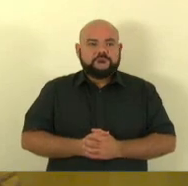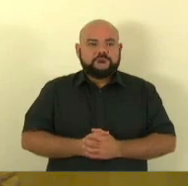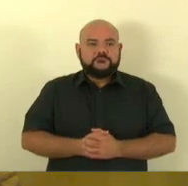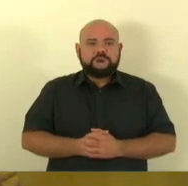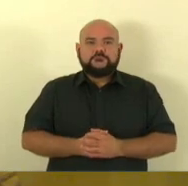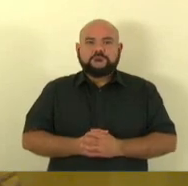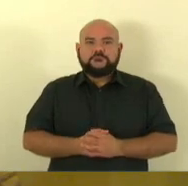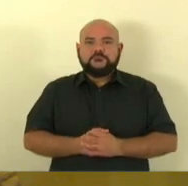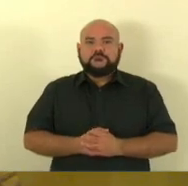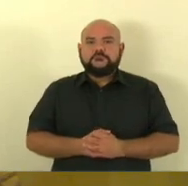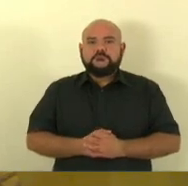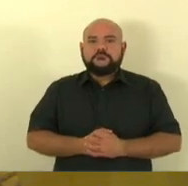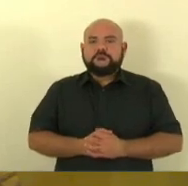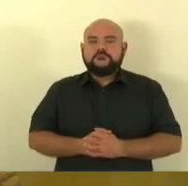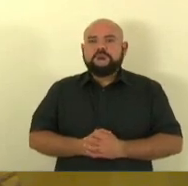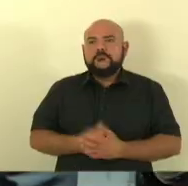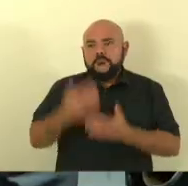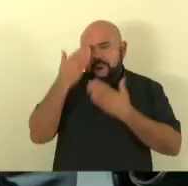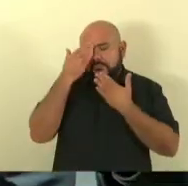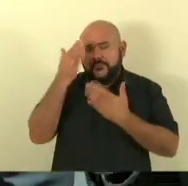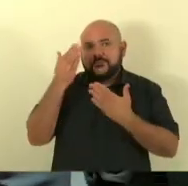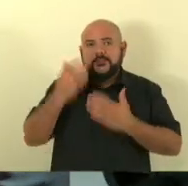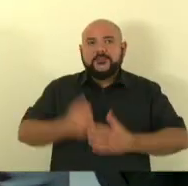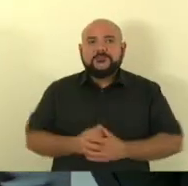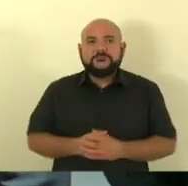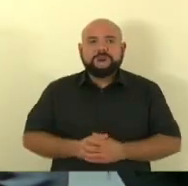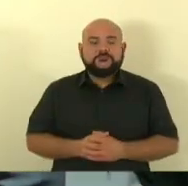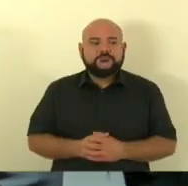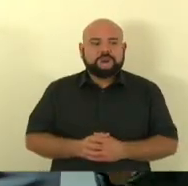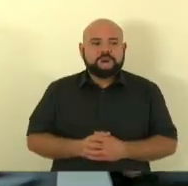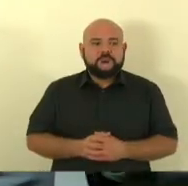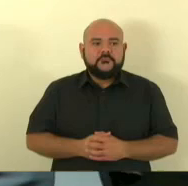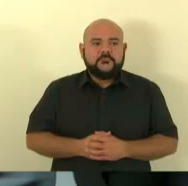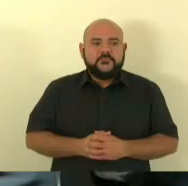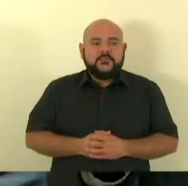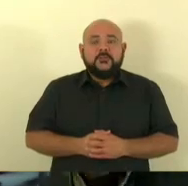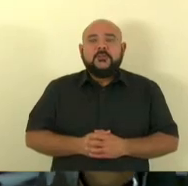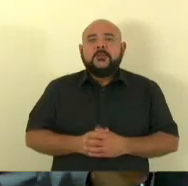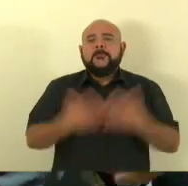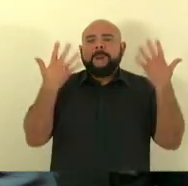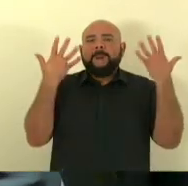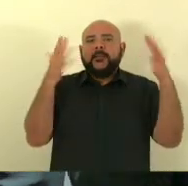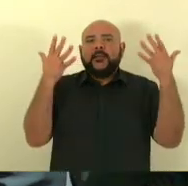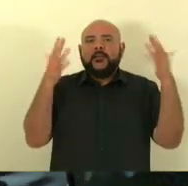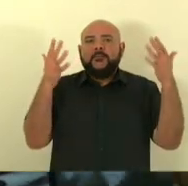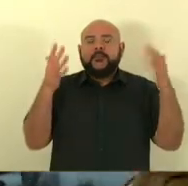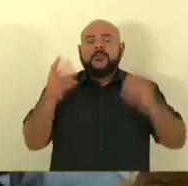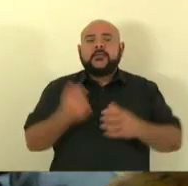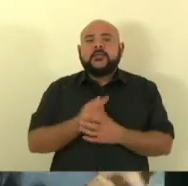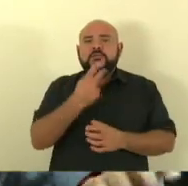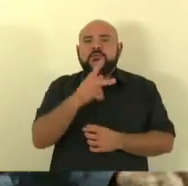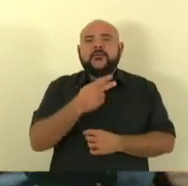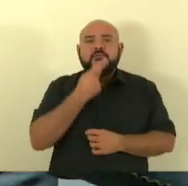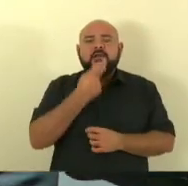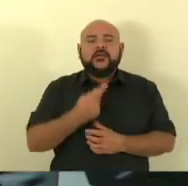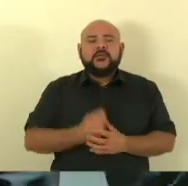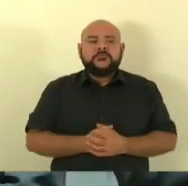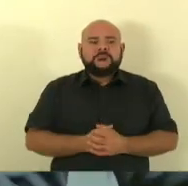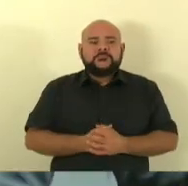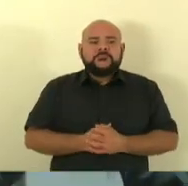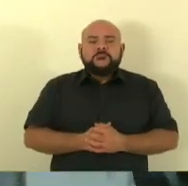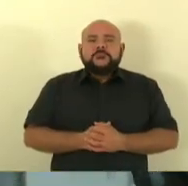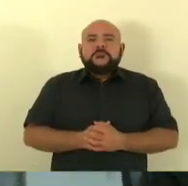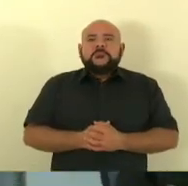Obrigado deputado coronel Wellington obrigado pela parte parabéns pelo seu pronunciamento e o